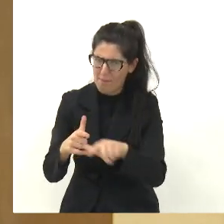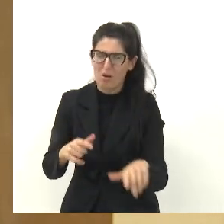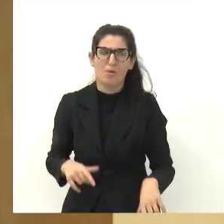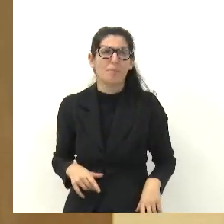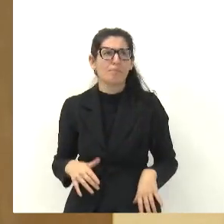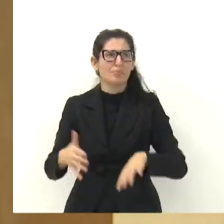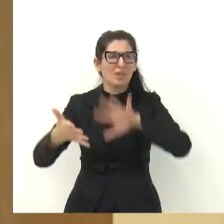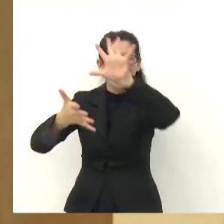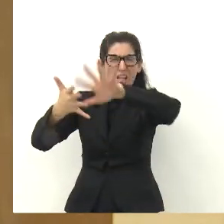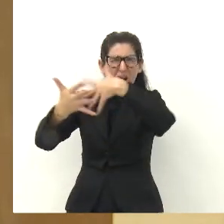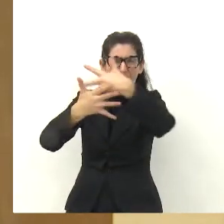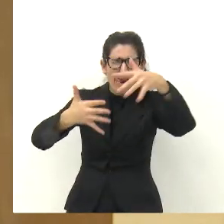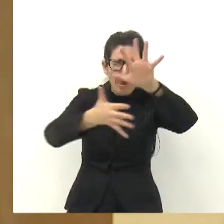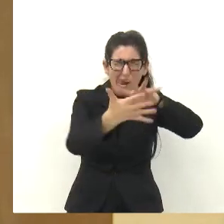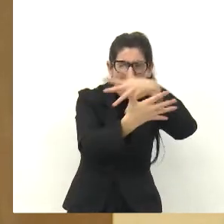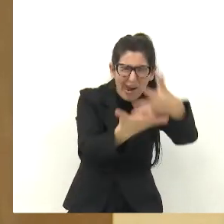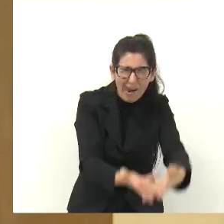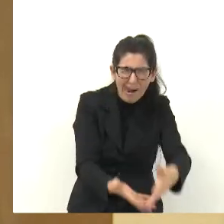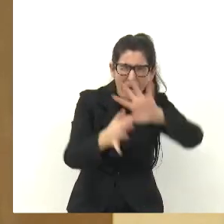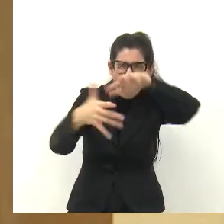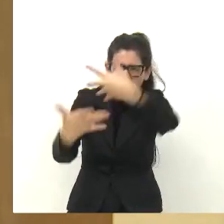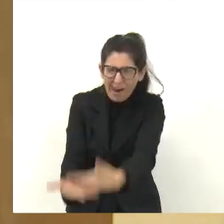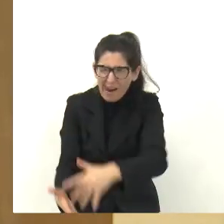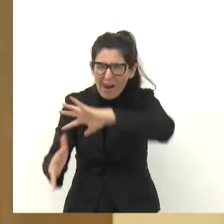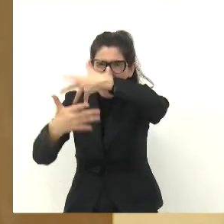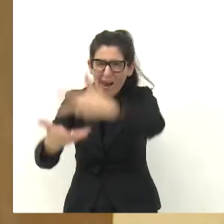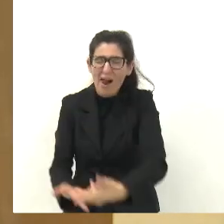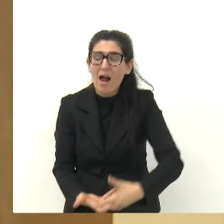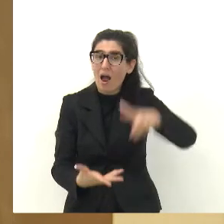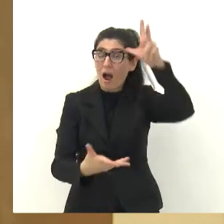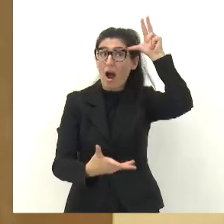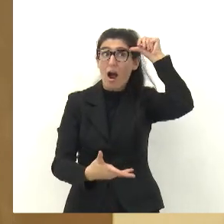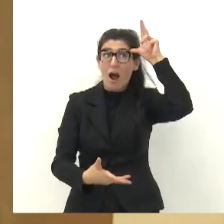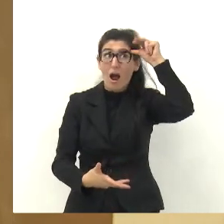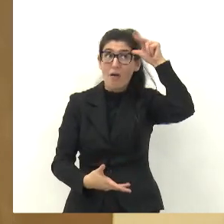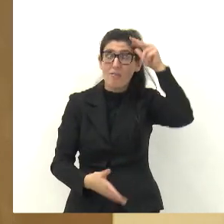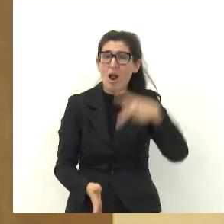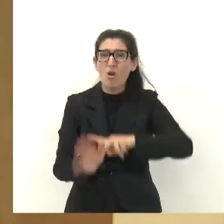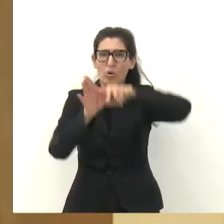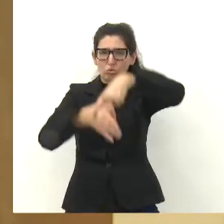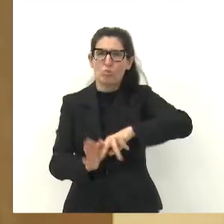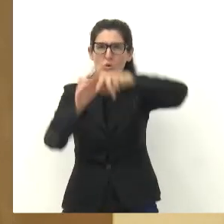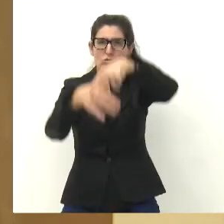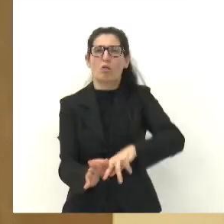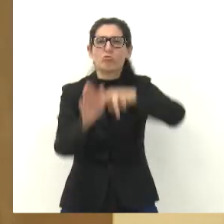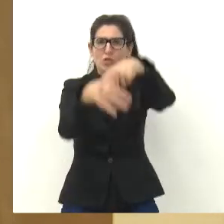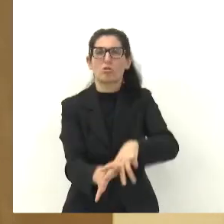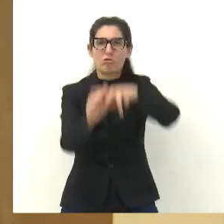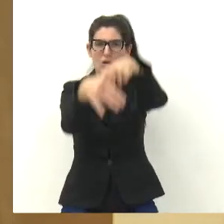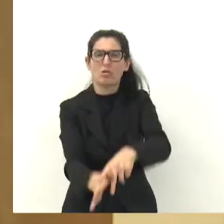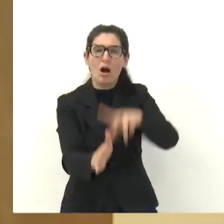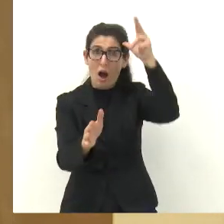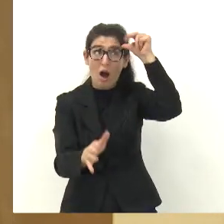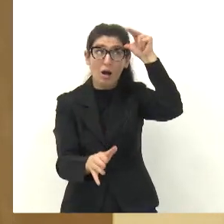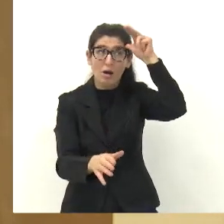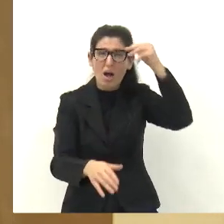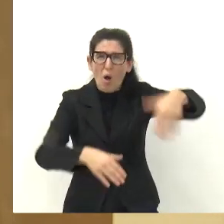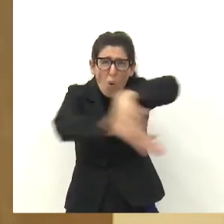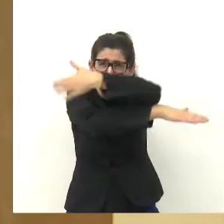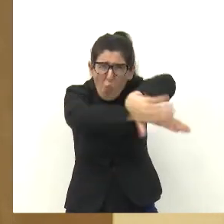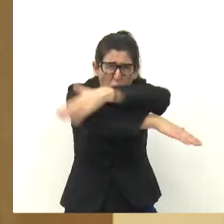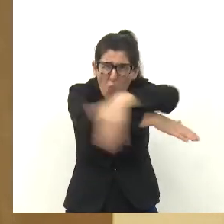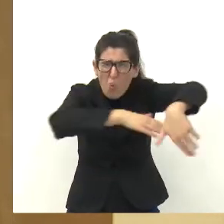dos moradores lá, escapou os animais lá como cavalo dos caras, saiu tudo para a rua, pode estar causando acidente. Então, acho que a gente tem